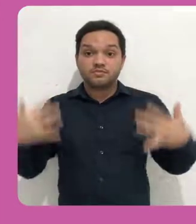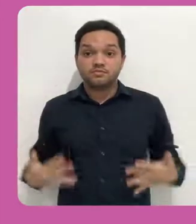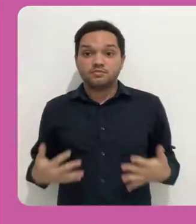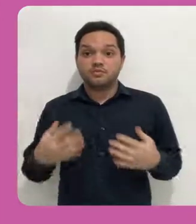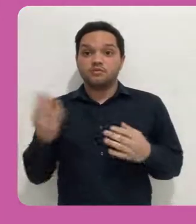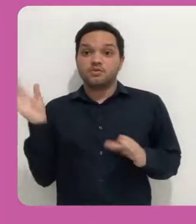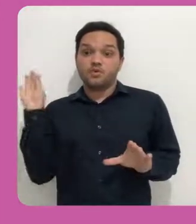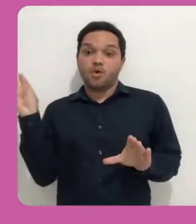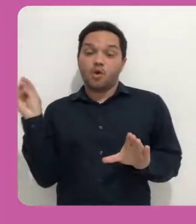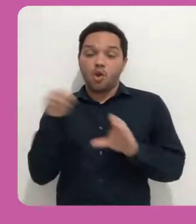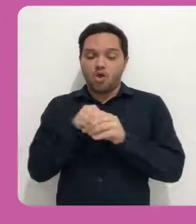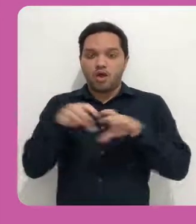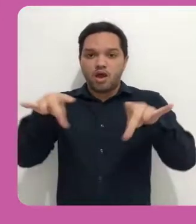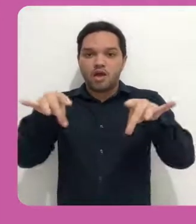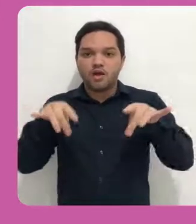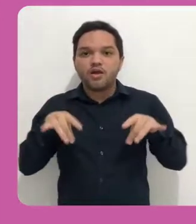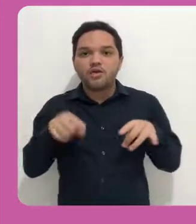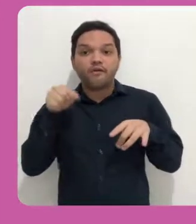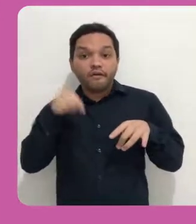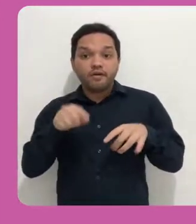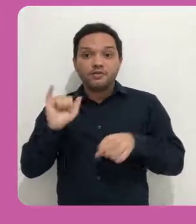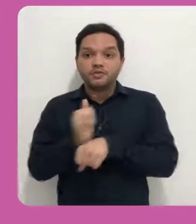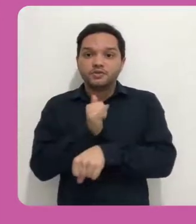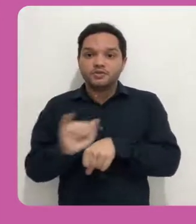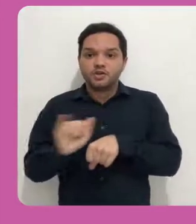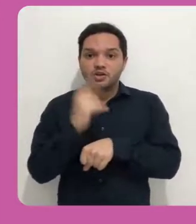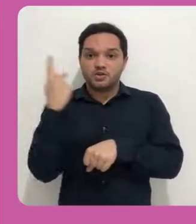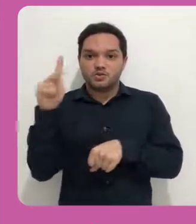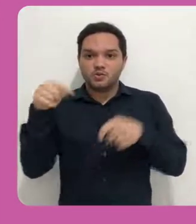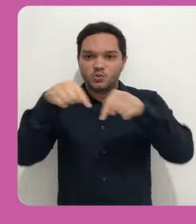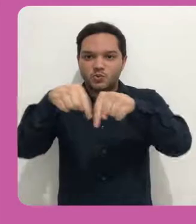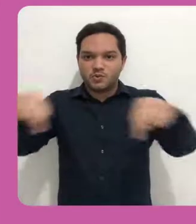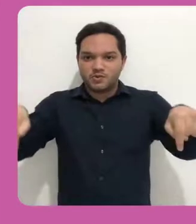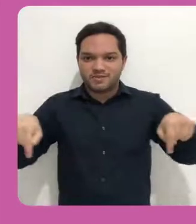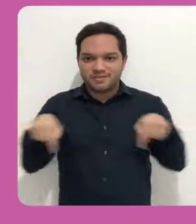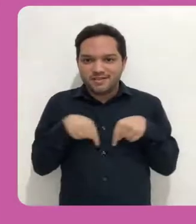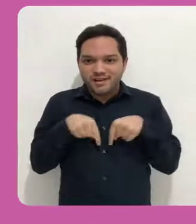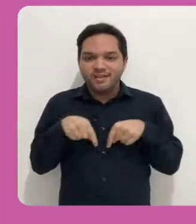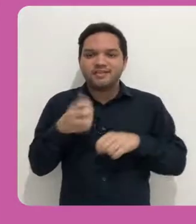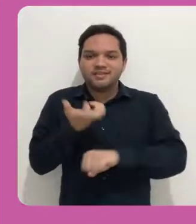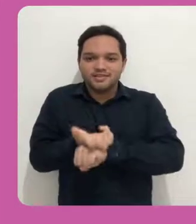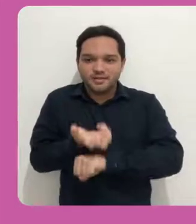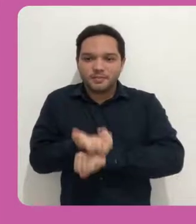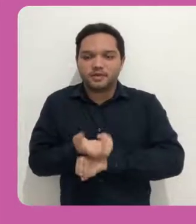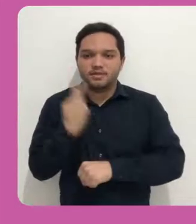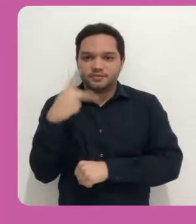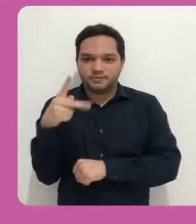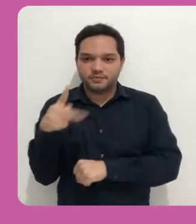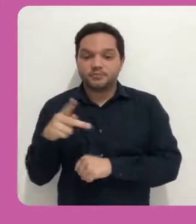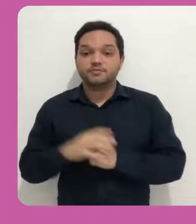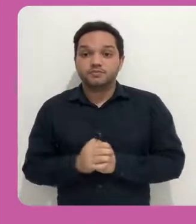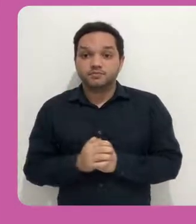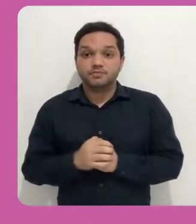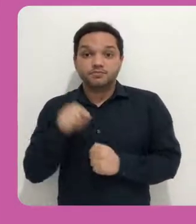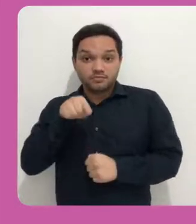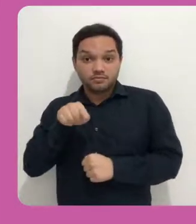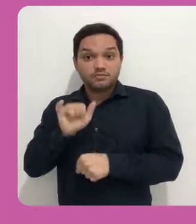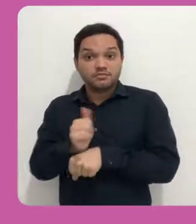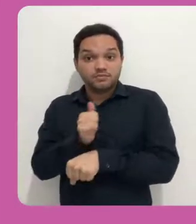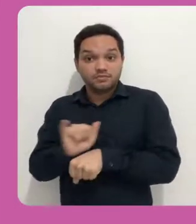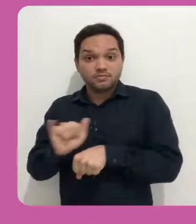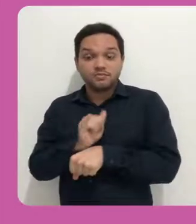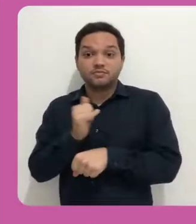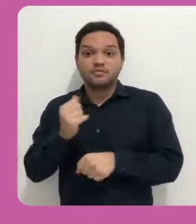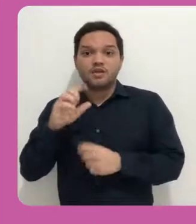Este recurso muitas vezes é o único recurso utilizado pelo professor do Moodle. Apesar dele ser